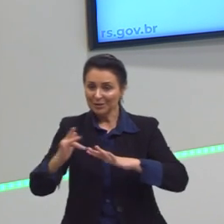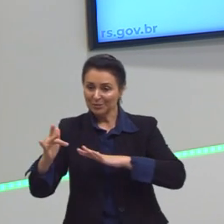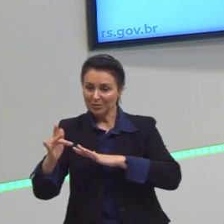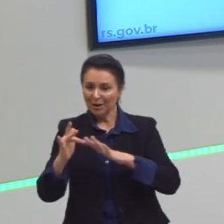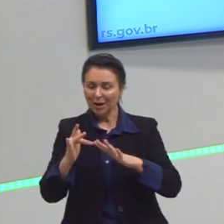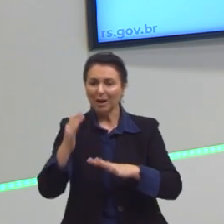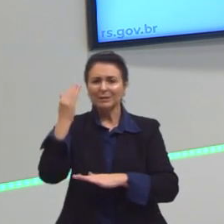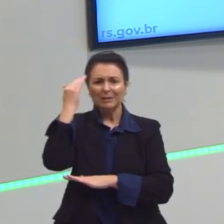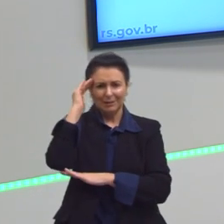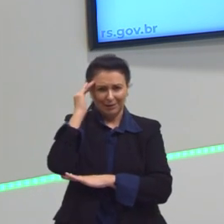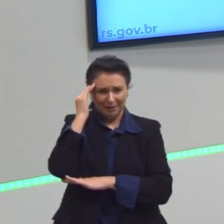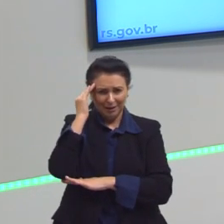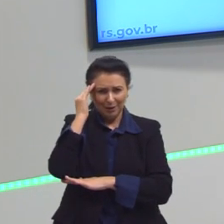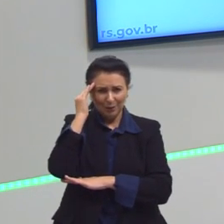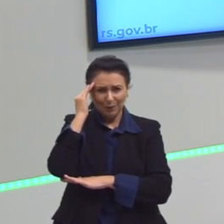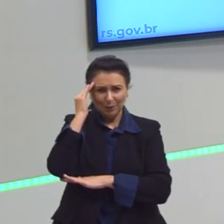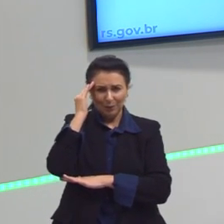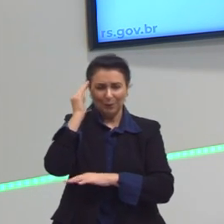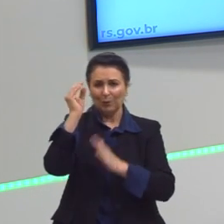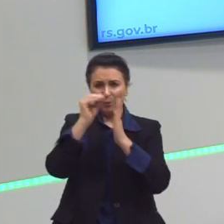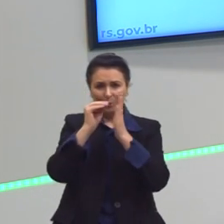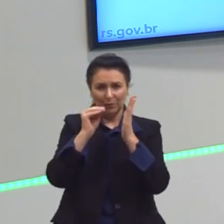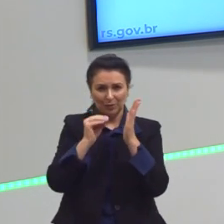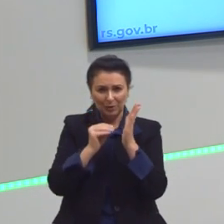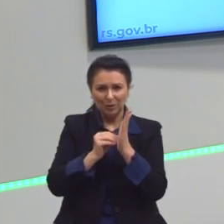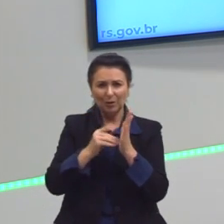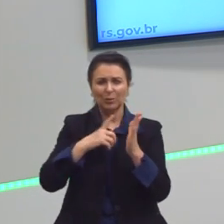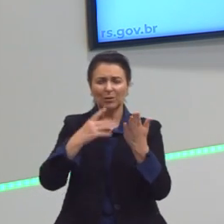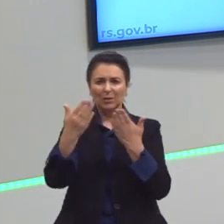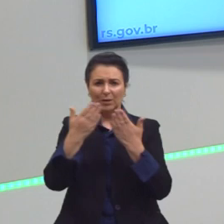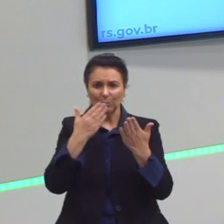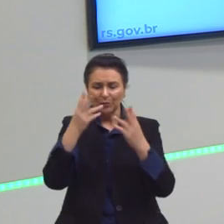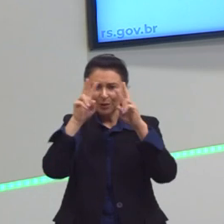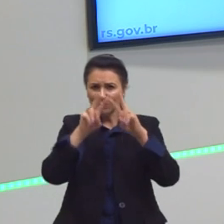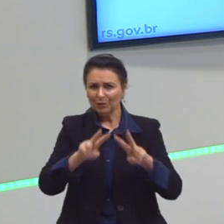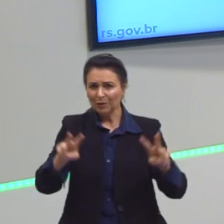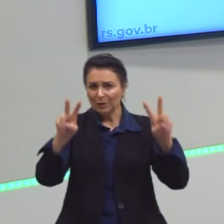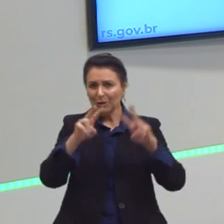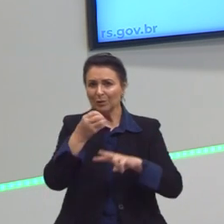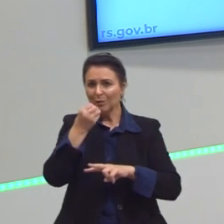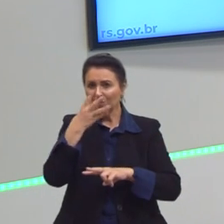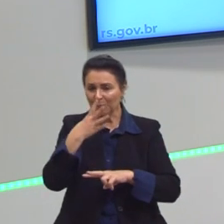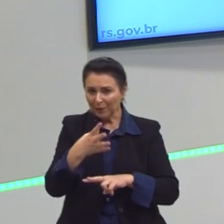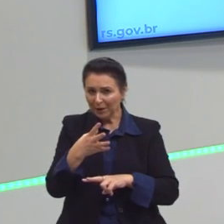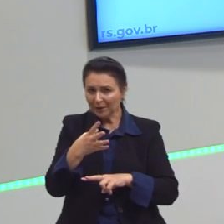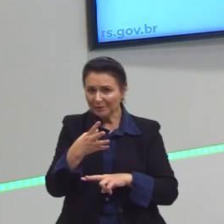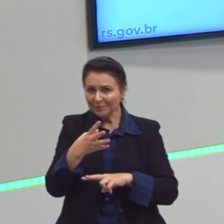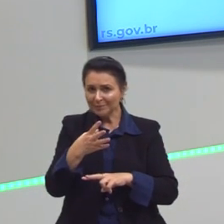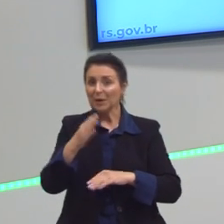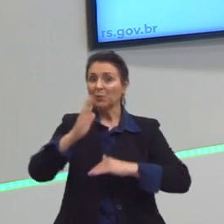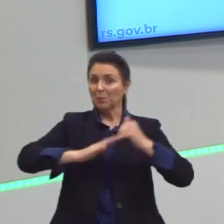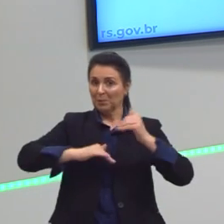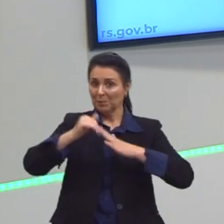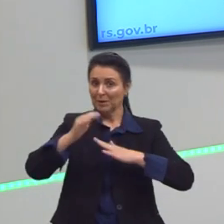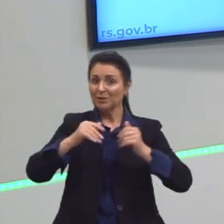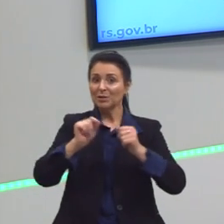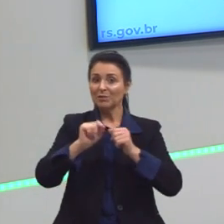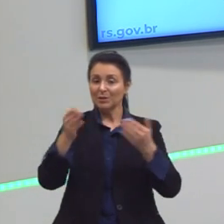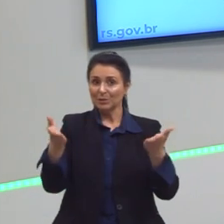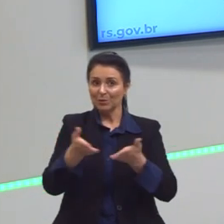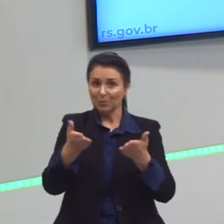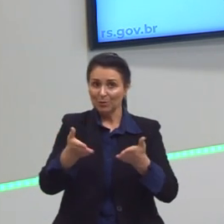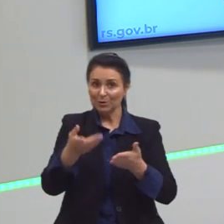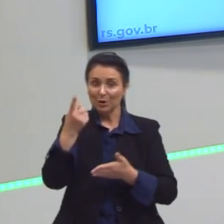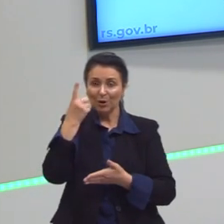se ficaram com dúvidas, se conseguiram visualizar bem essas questões através do Enem, como nós praticamos. deixo aqui para